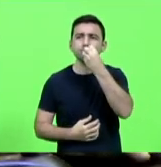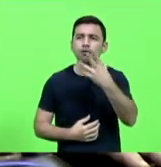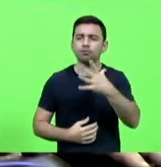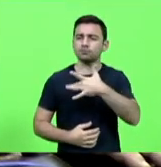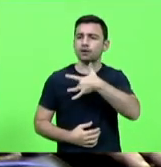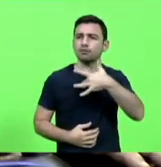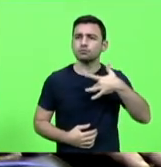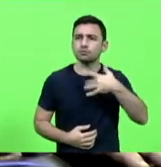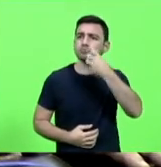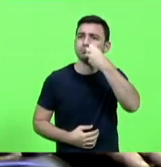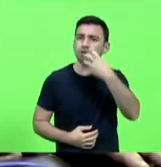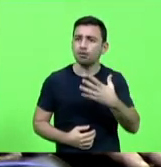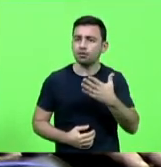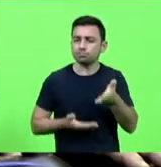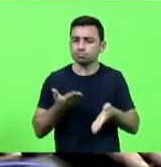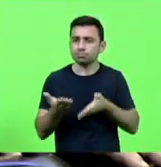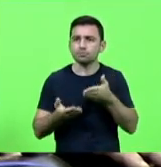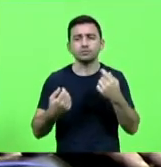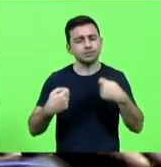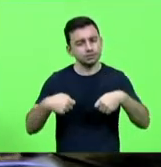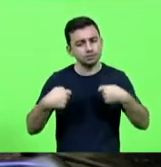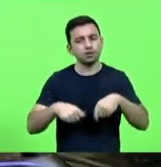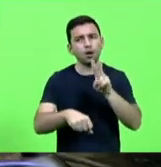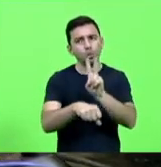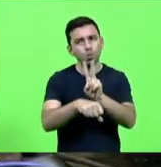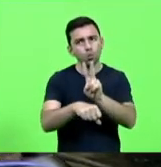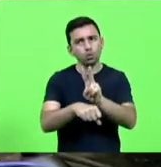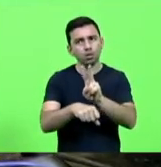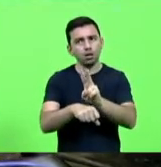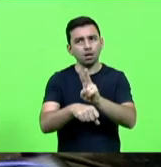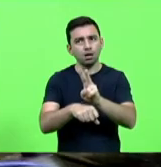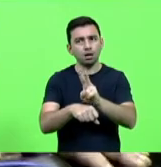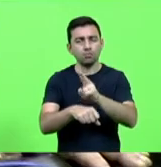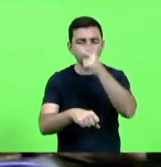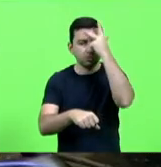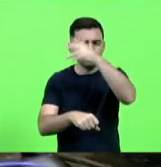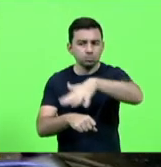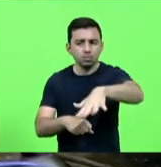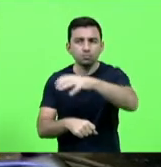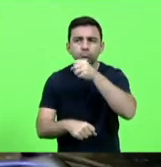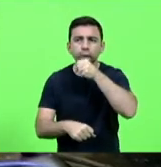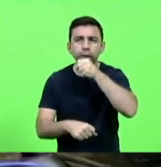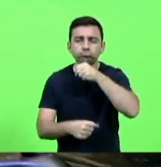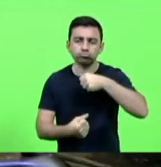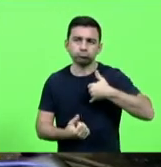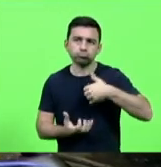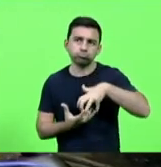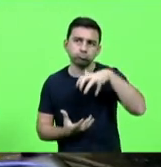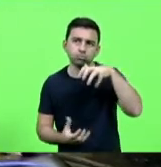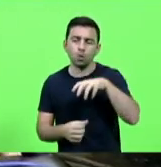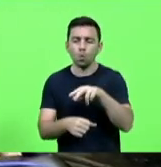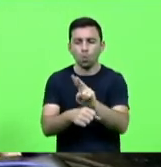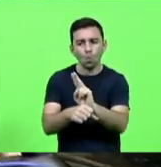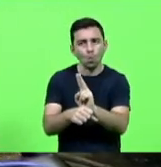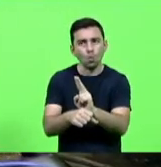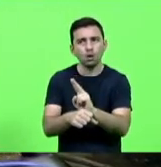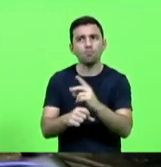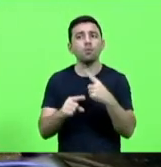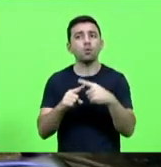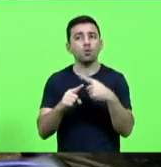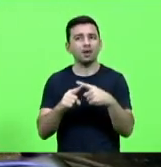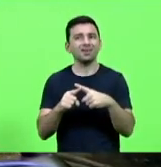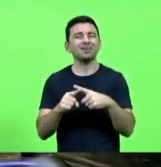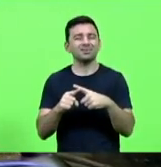e por isso nós queremos cuidar dos nossos idosos para que eles sejam protegidos porque tem